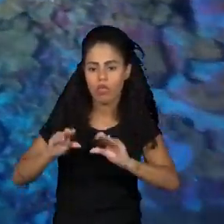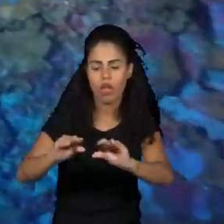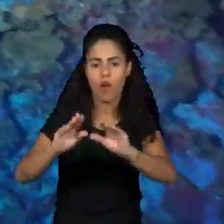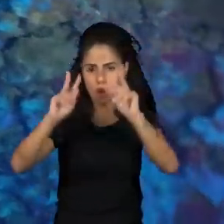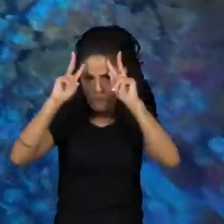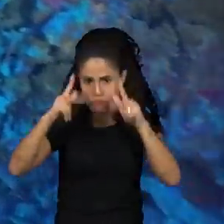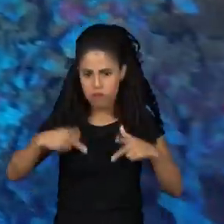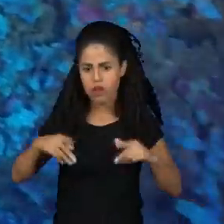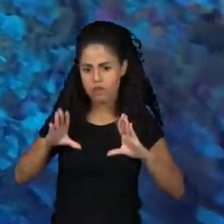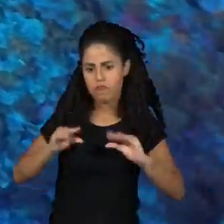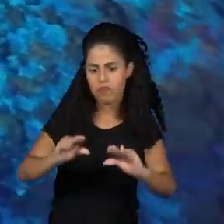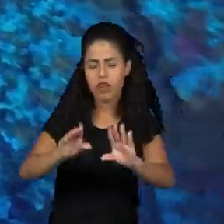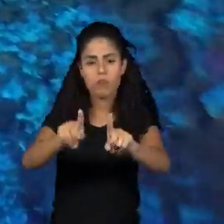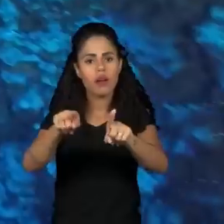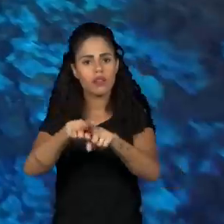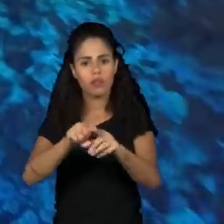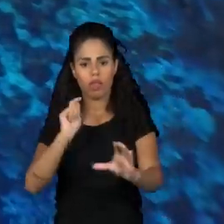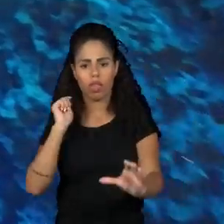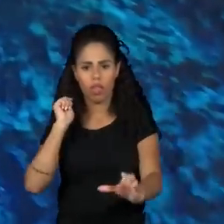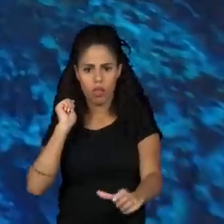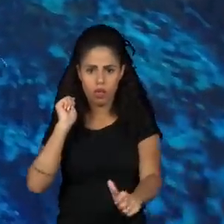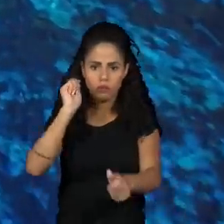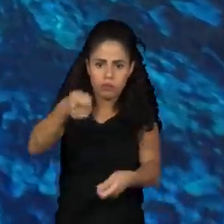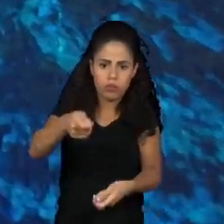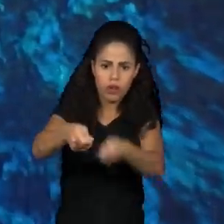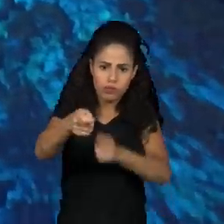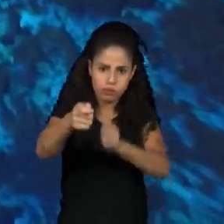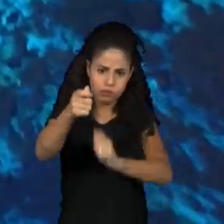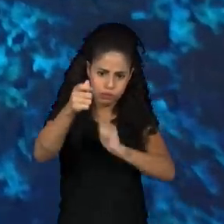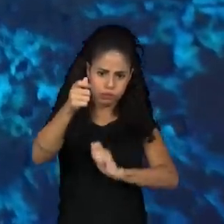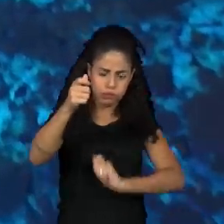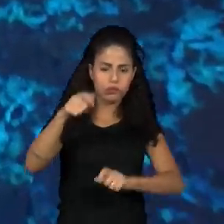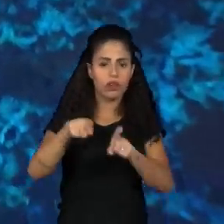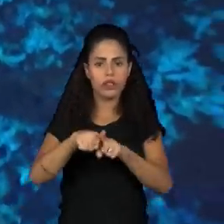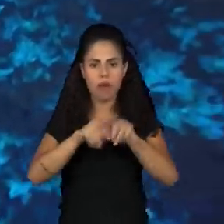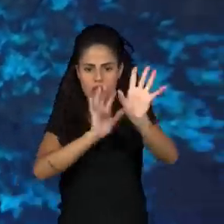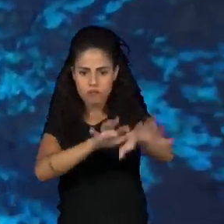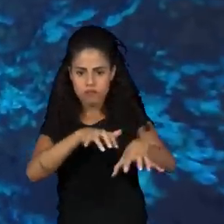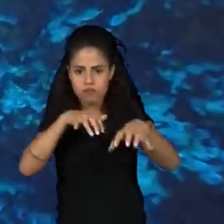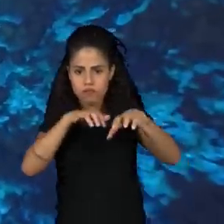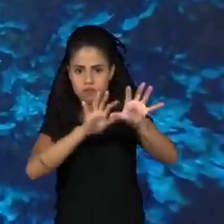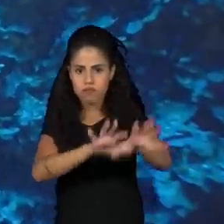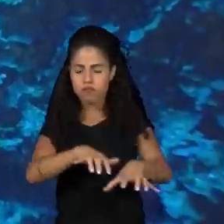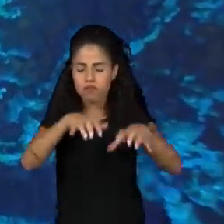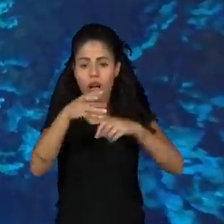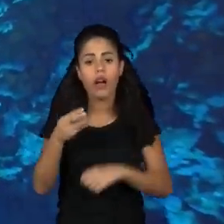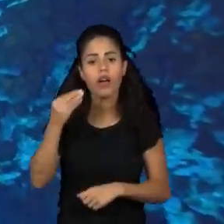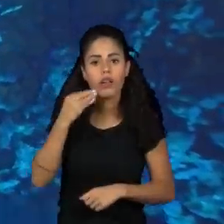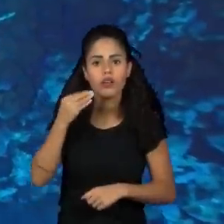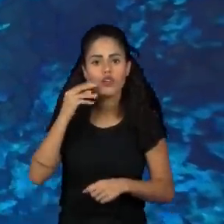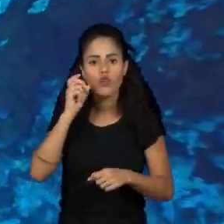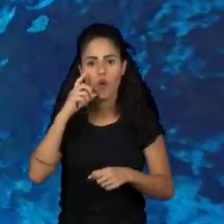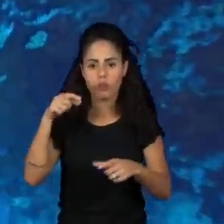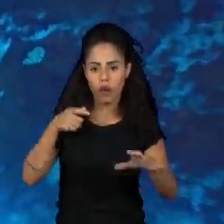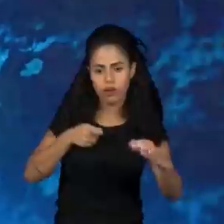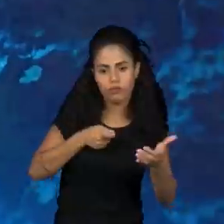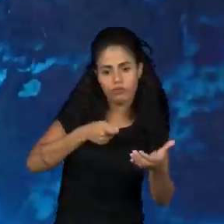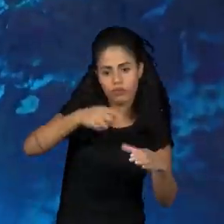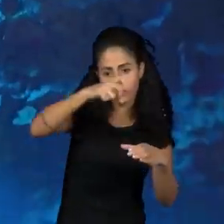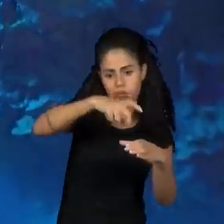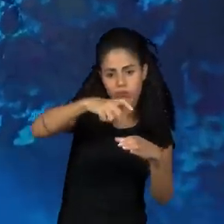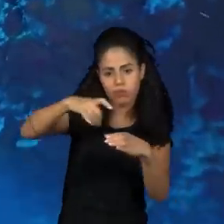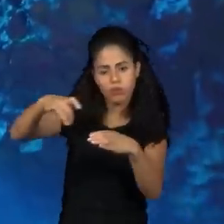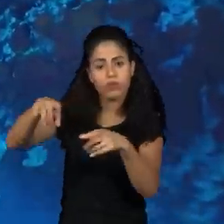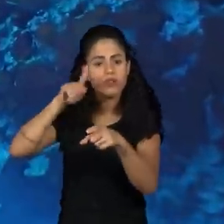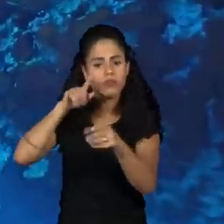sobretudo a pesca descontrolada e a mineração dos topos dos montes para a produção de fertilizantes. Os